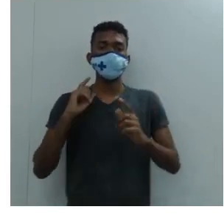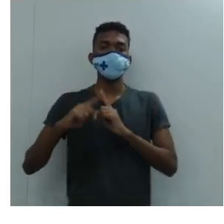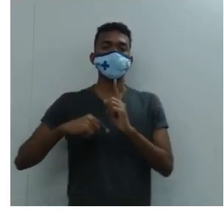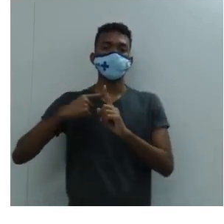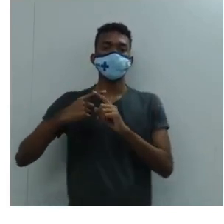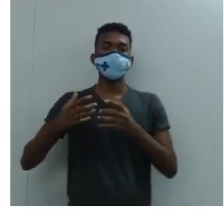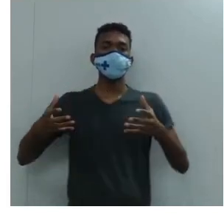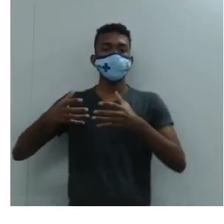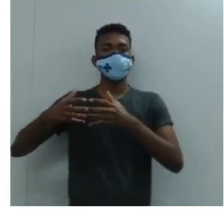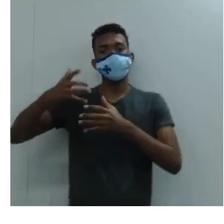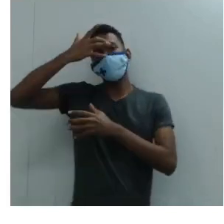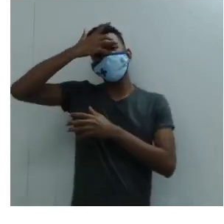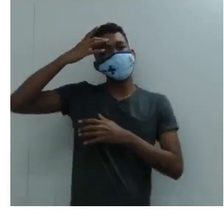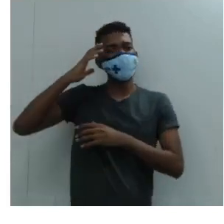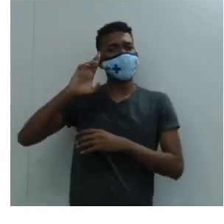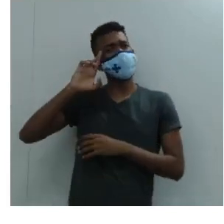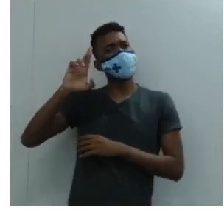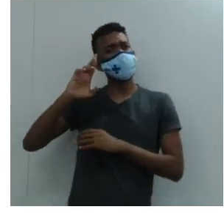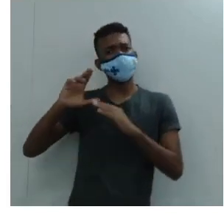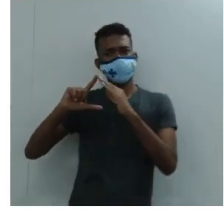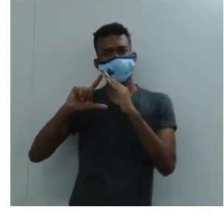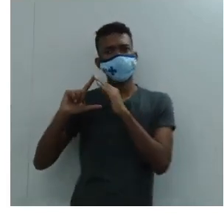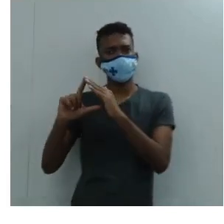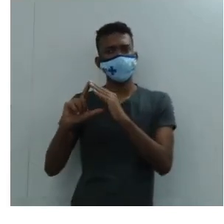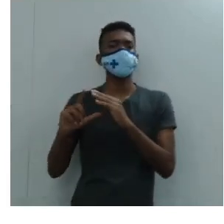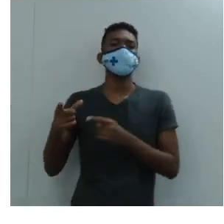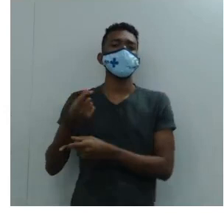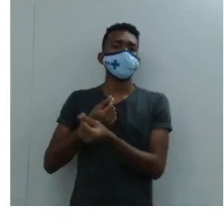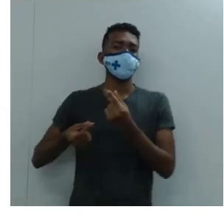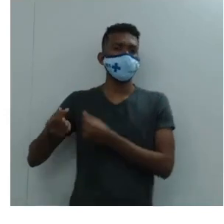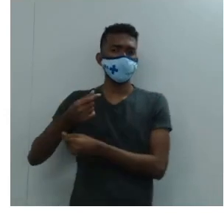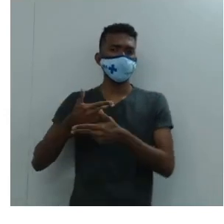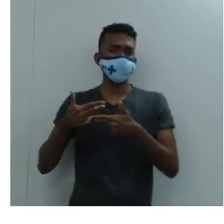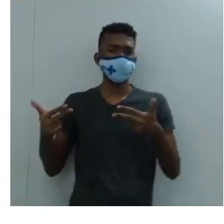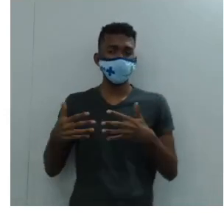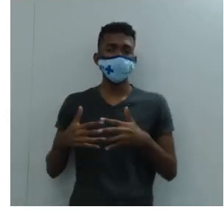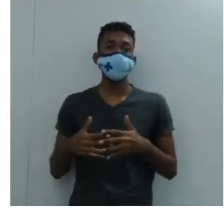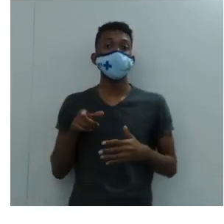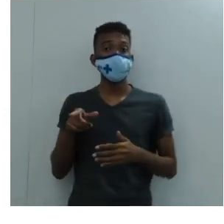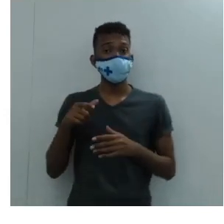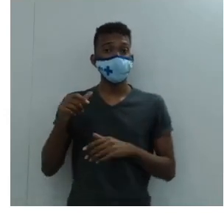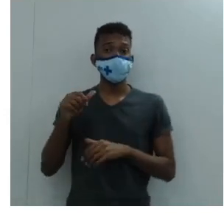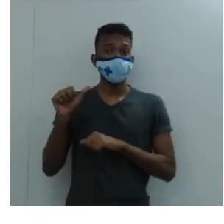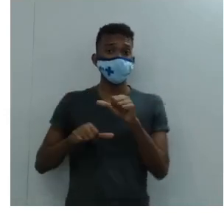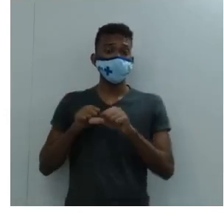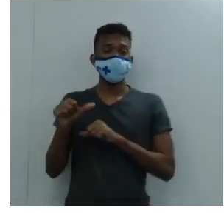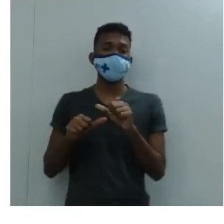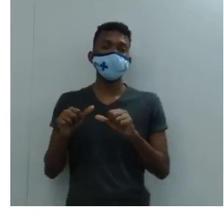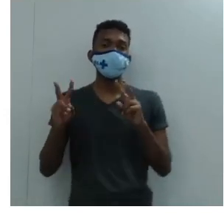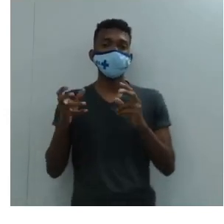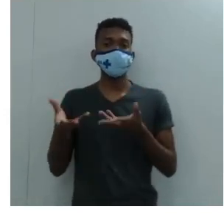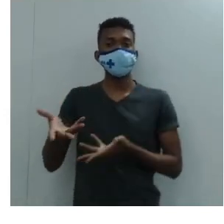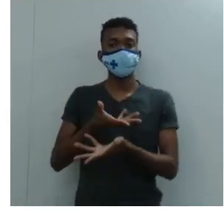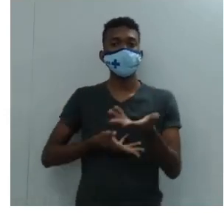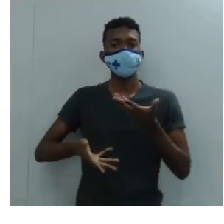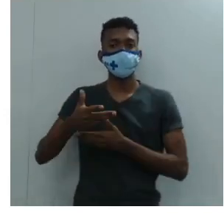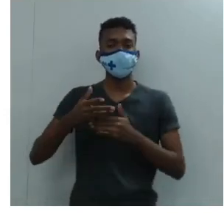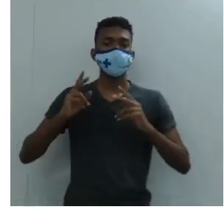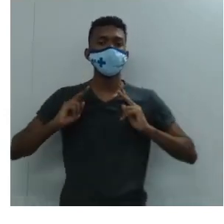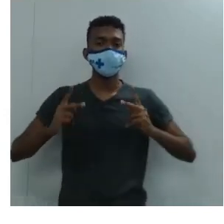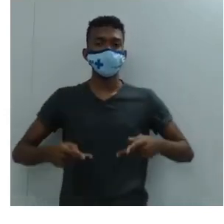burguesia. Então essas transformações, né? Que é a transformação da relação do ser humano